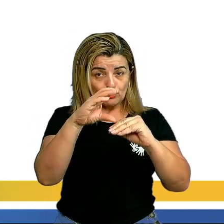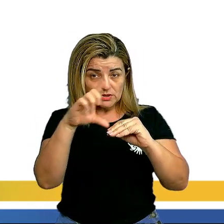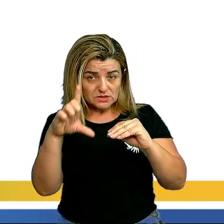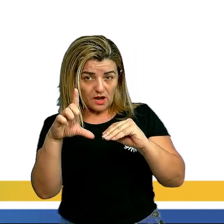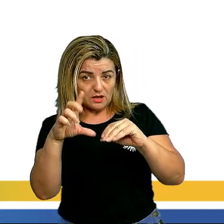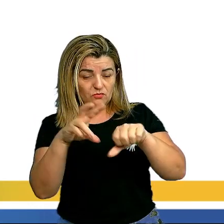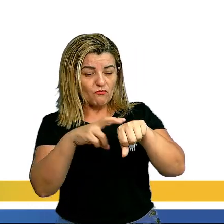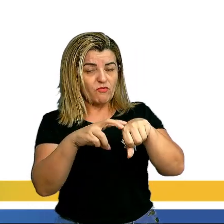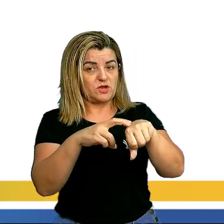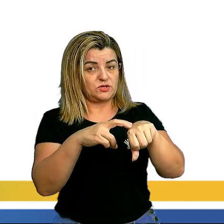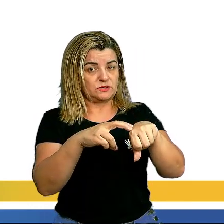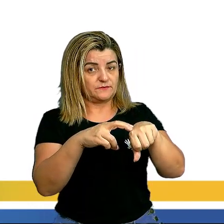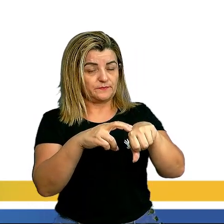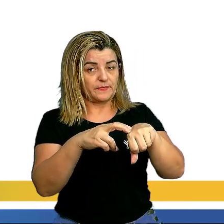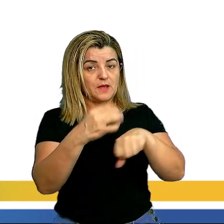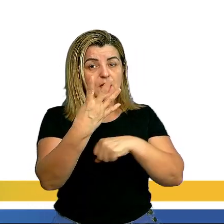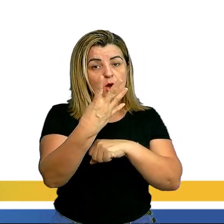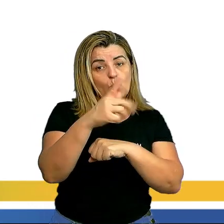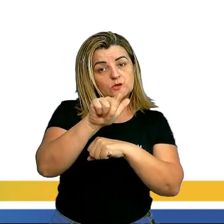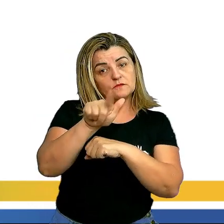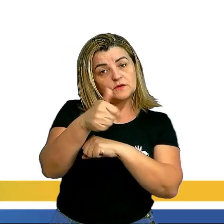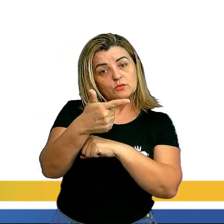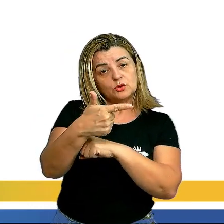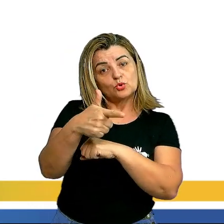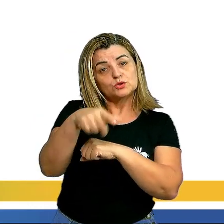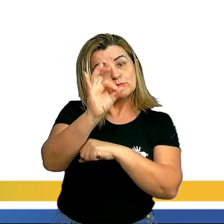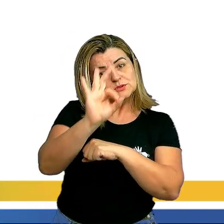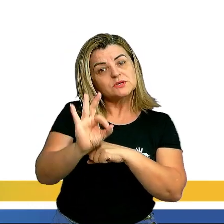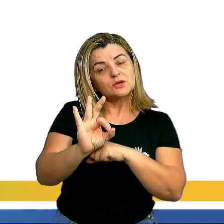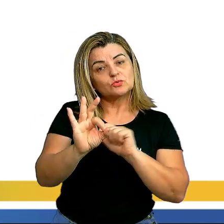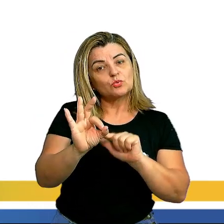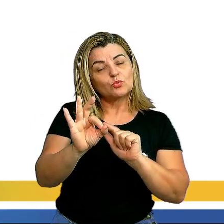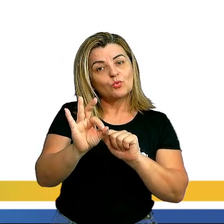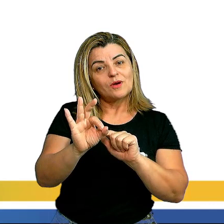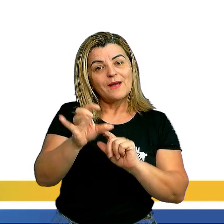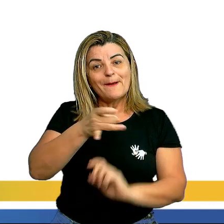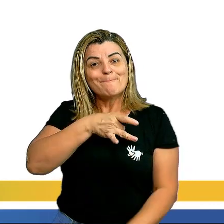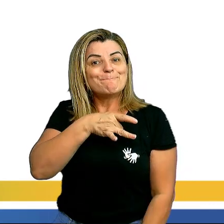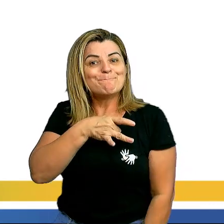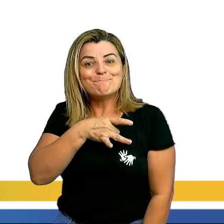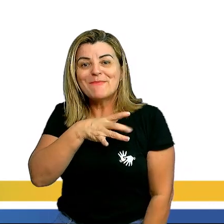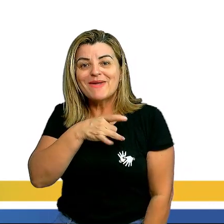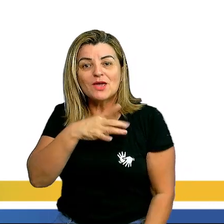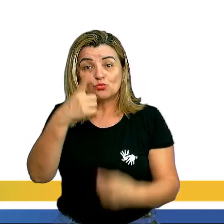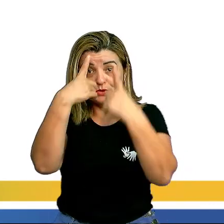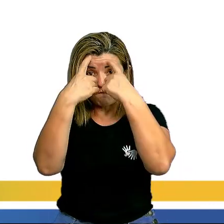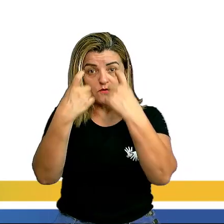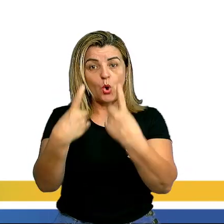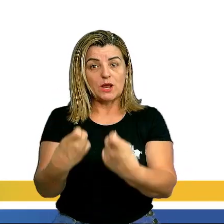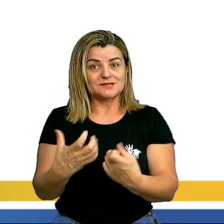verde mais claro. 4,2%. Medo da violência.